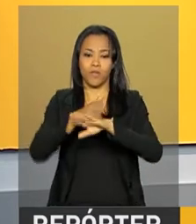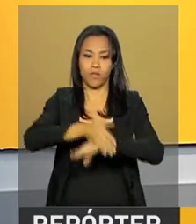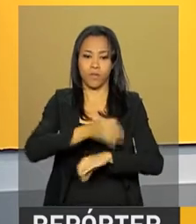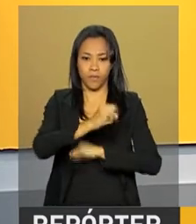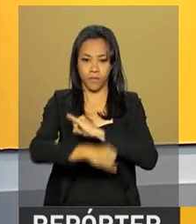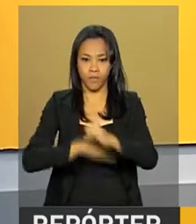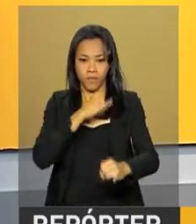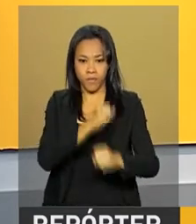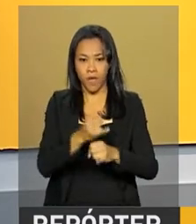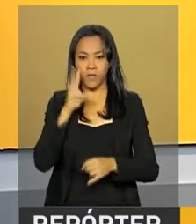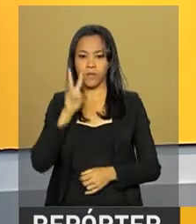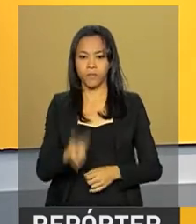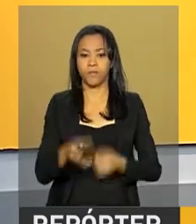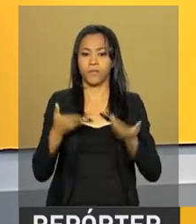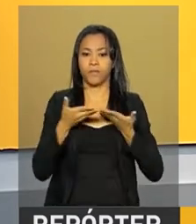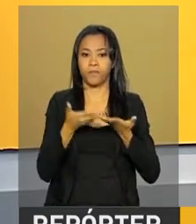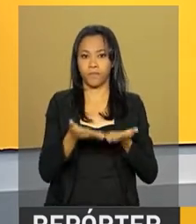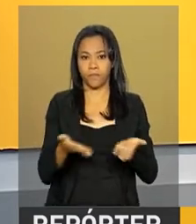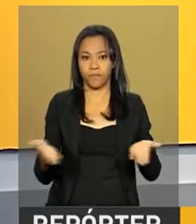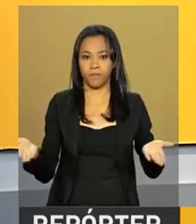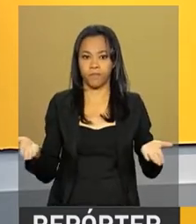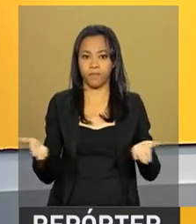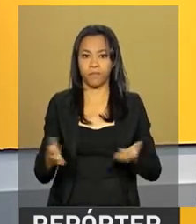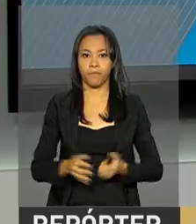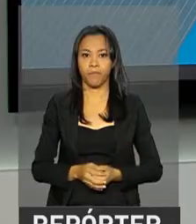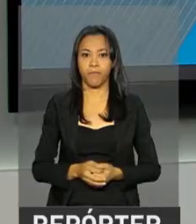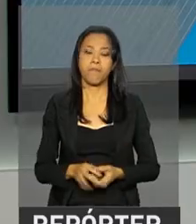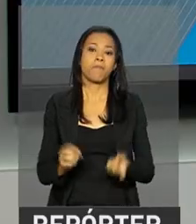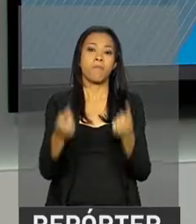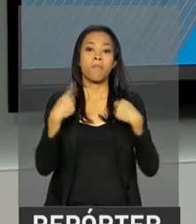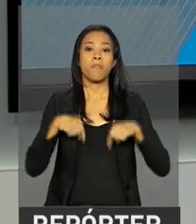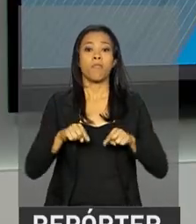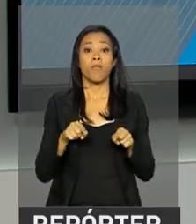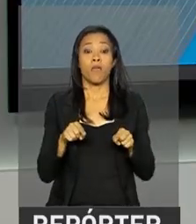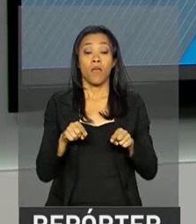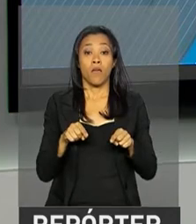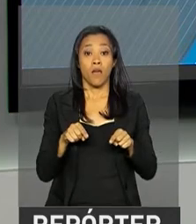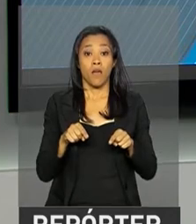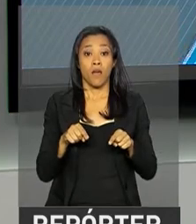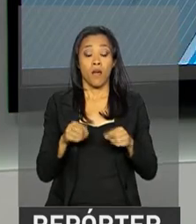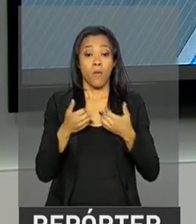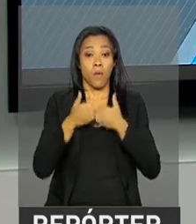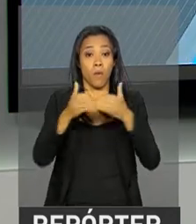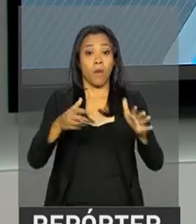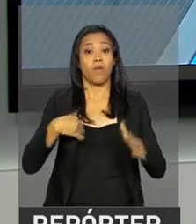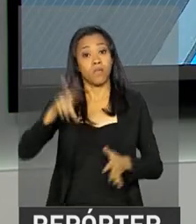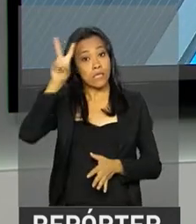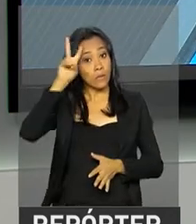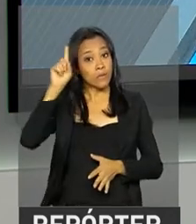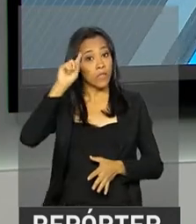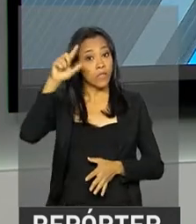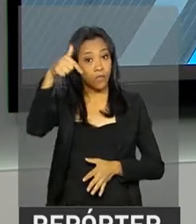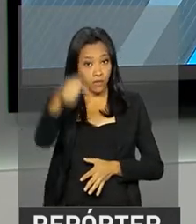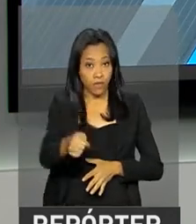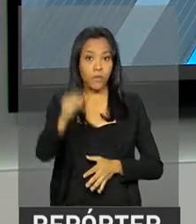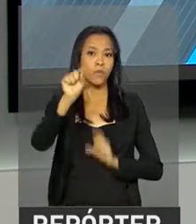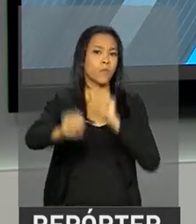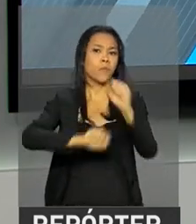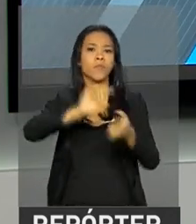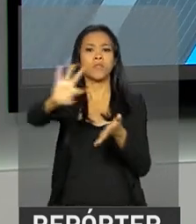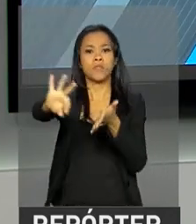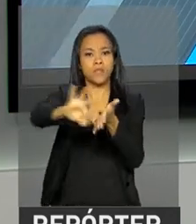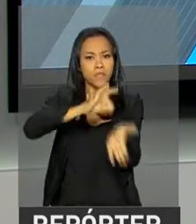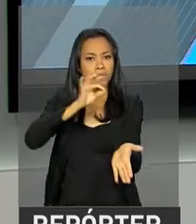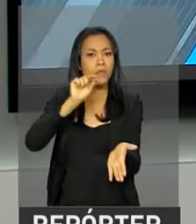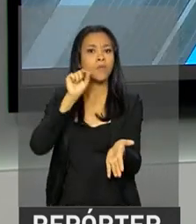acessar inep.gov.br. E começa na segunda-feira, dia 7, as inscrições